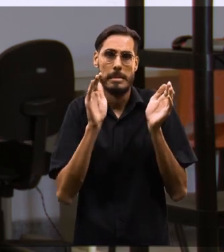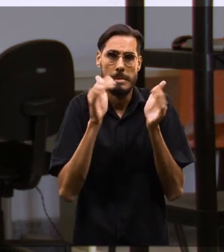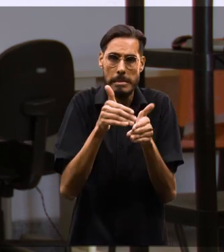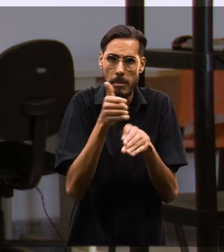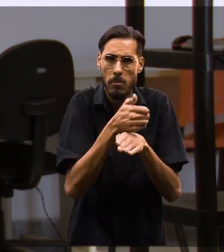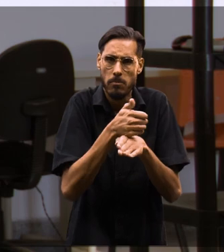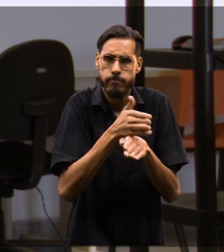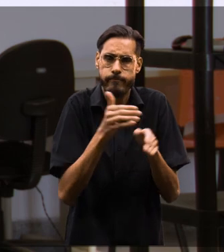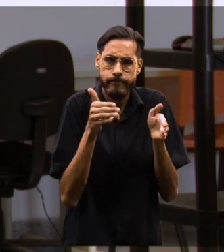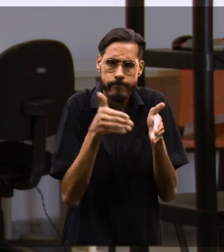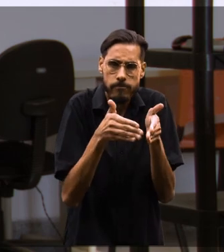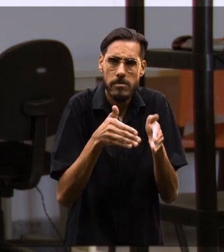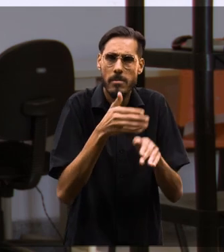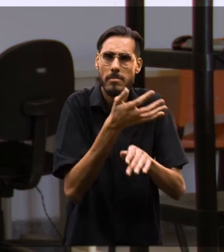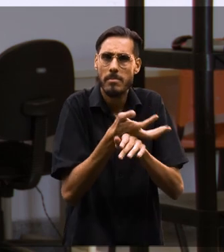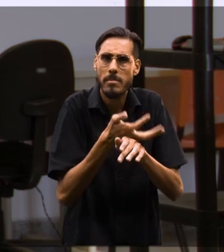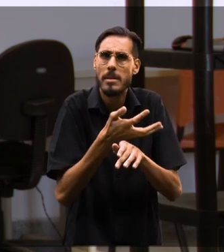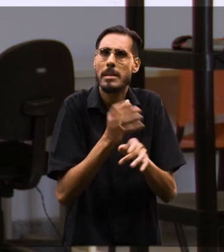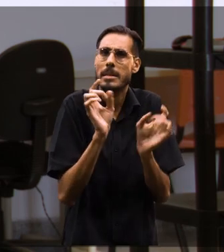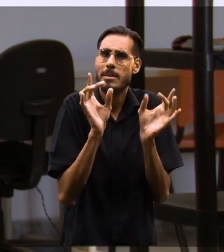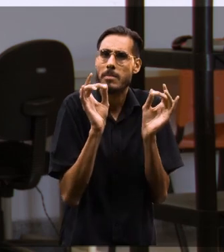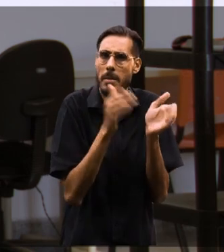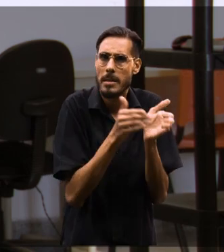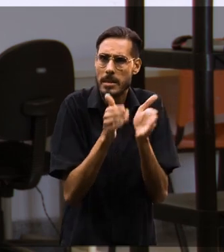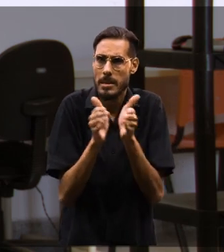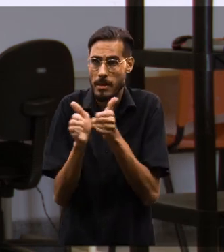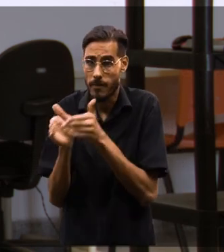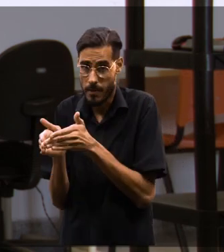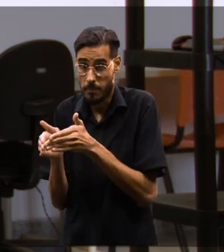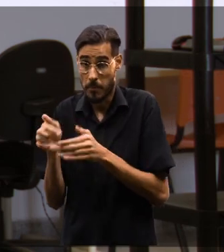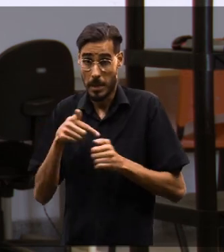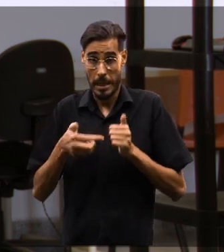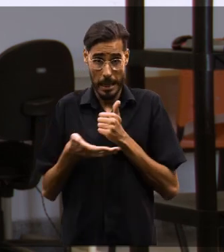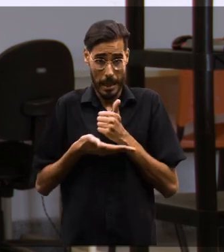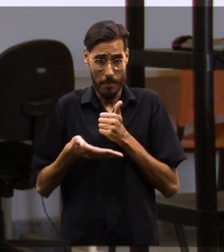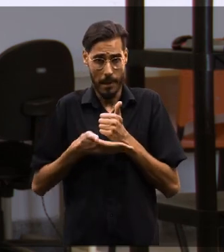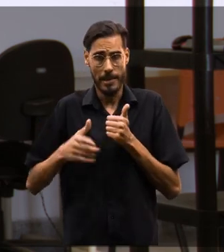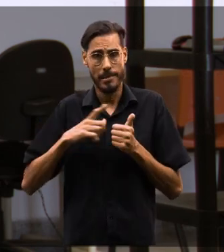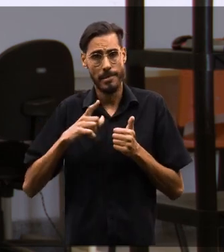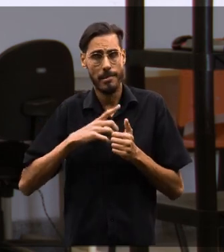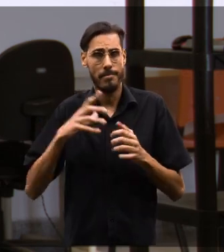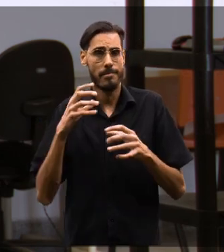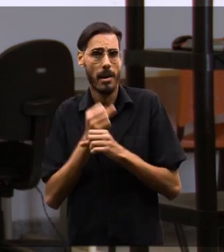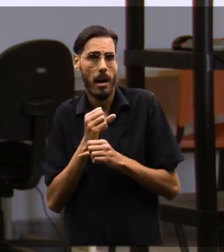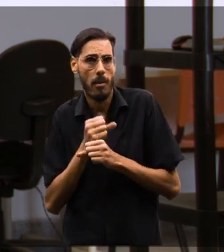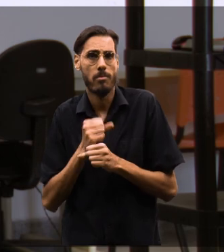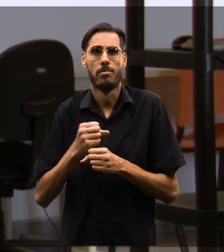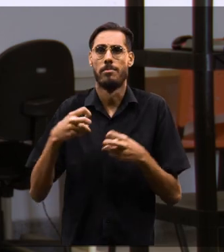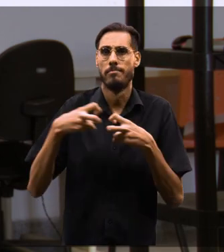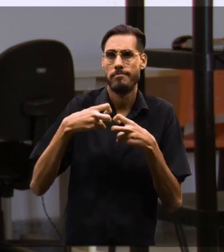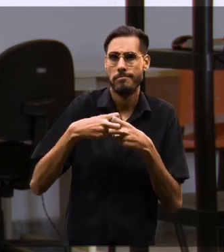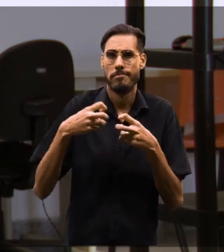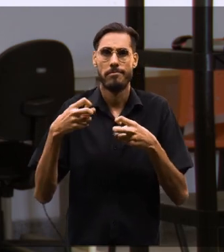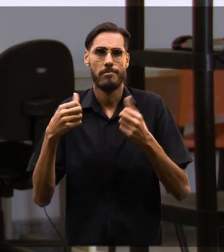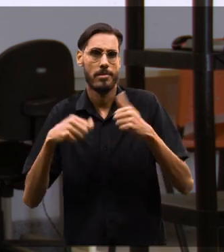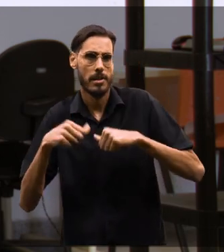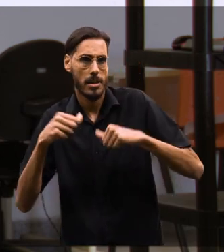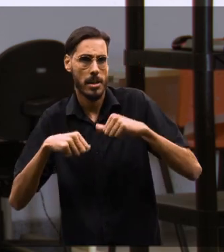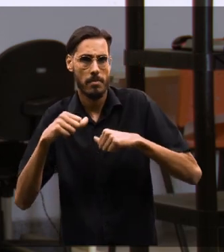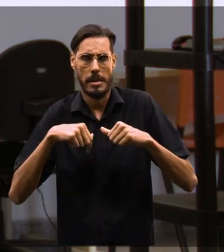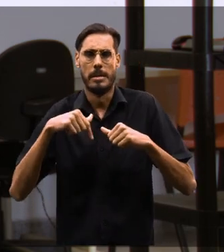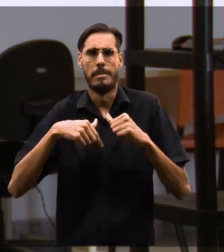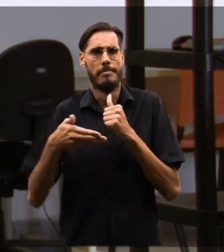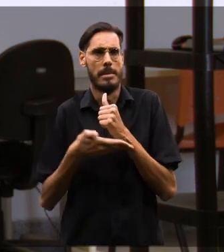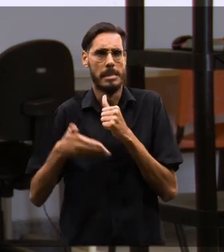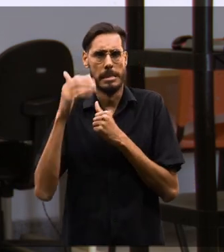mais profissionalizante de matérias mais específicas. Então, nesse núcleo básico, nós temos todas as matérias de cálculo, de física,